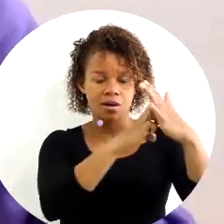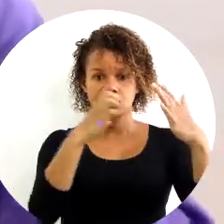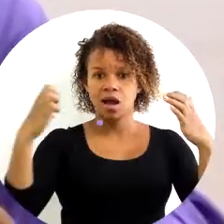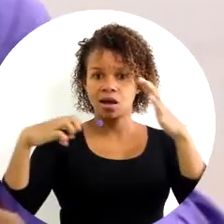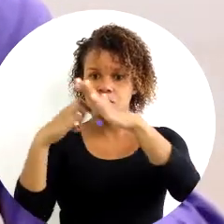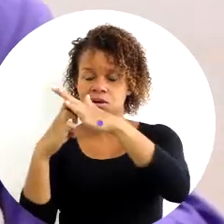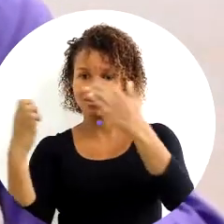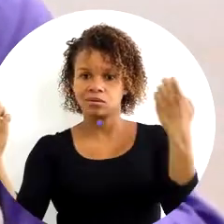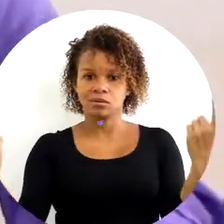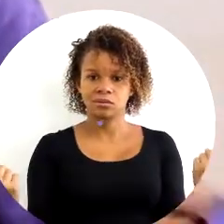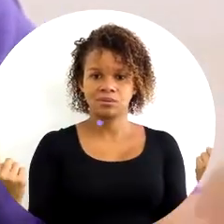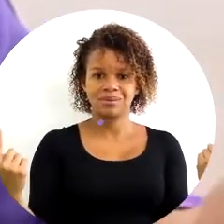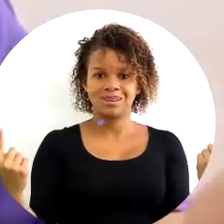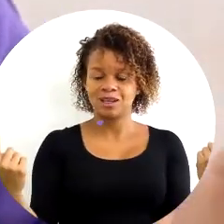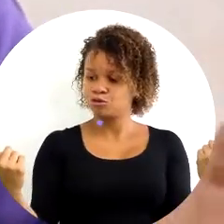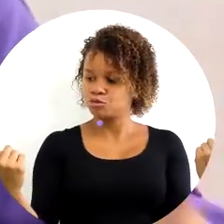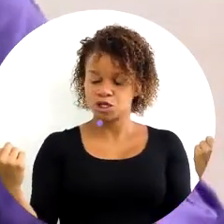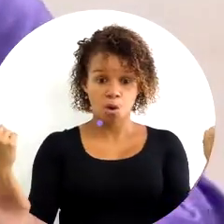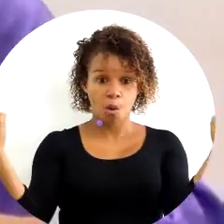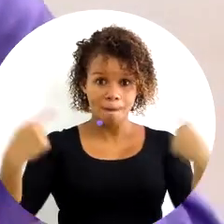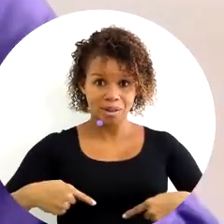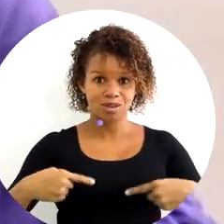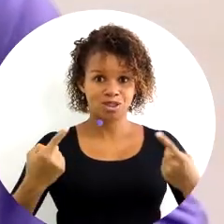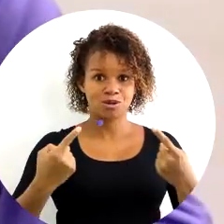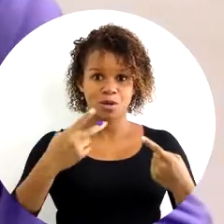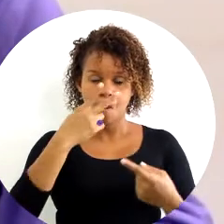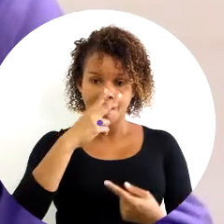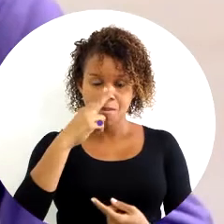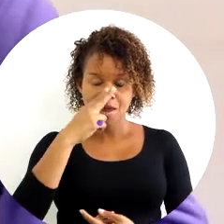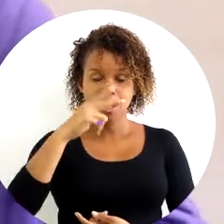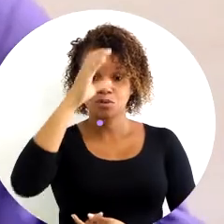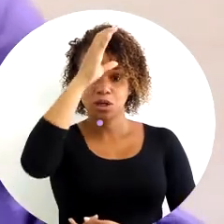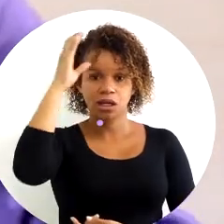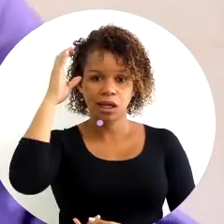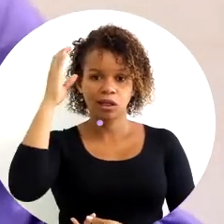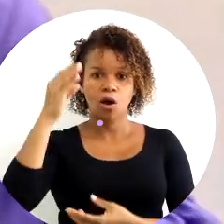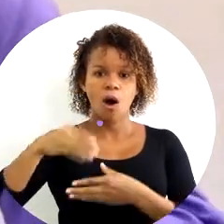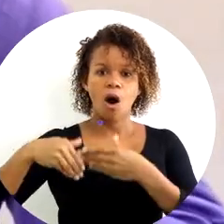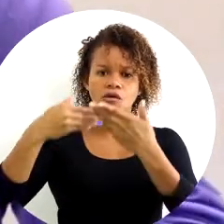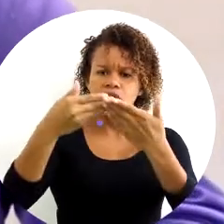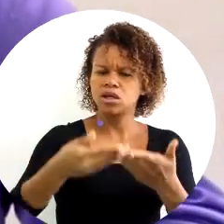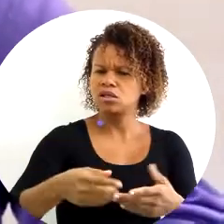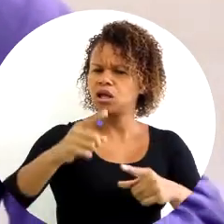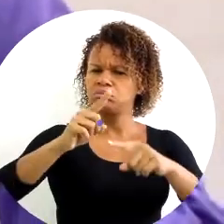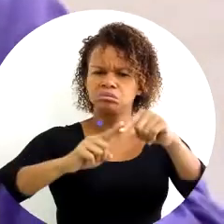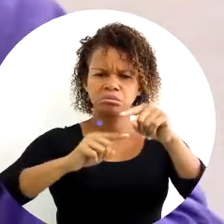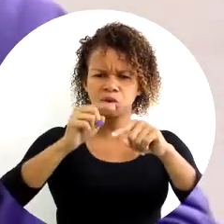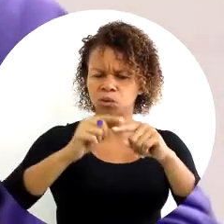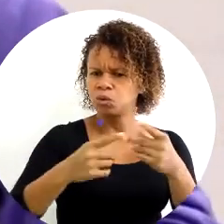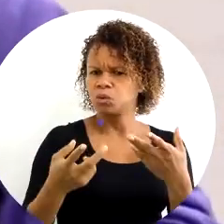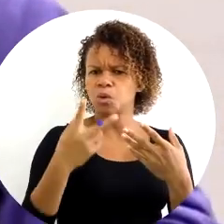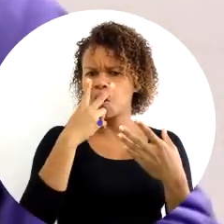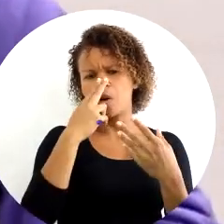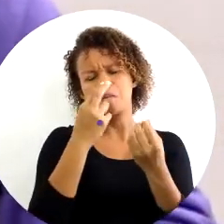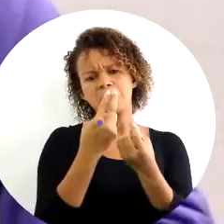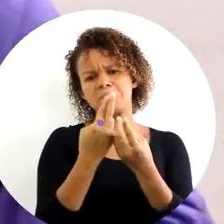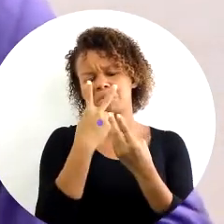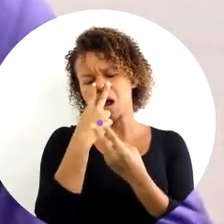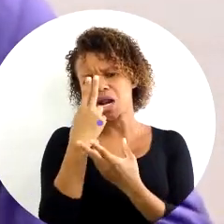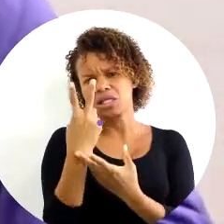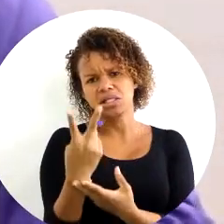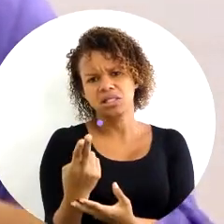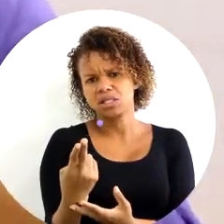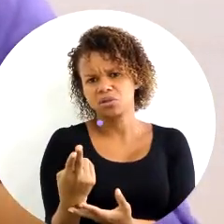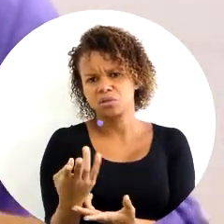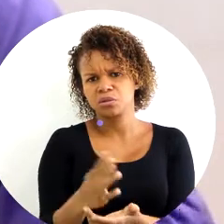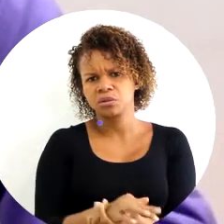lugar, competindo entre elas, pelo mesmo cliente, oferecendo o mesmo tipo de produto ou muito parecido. E